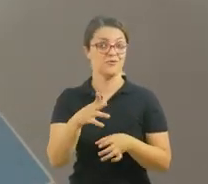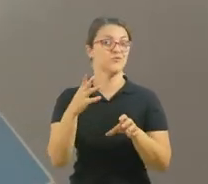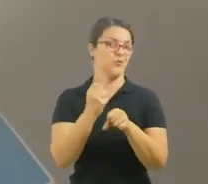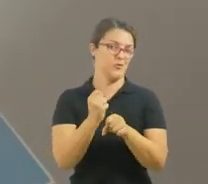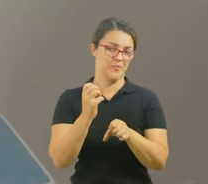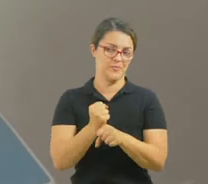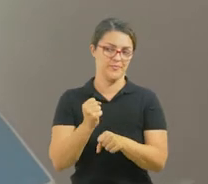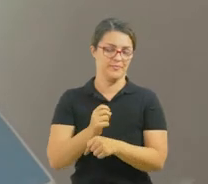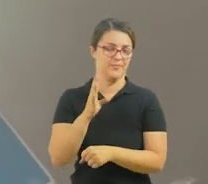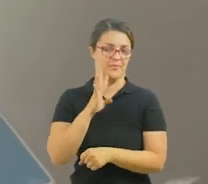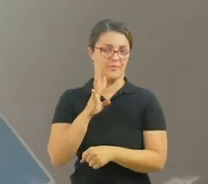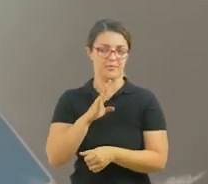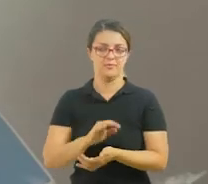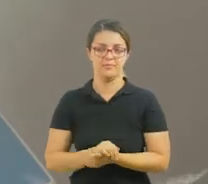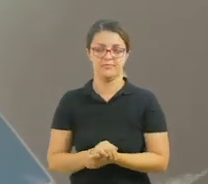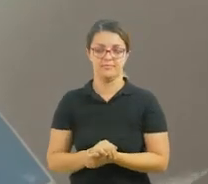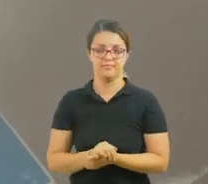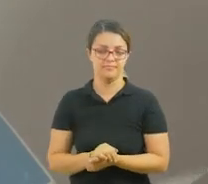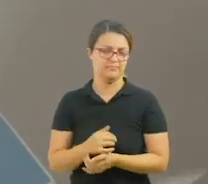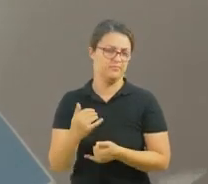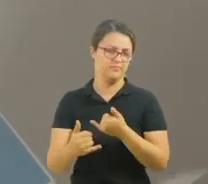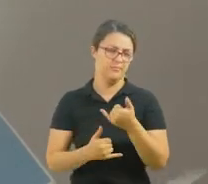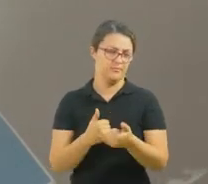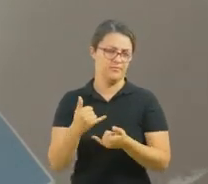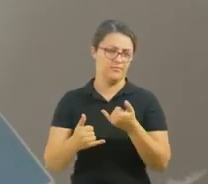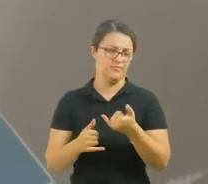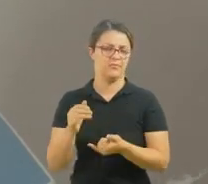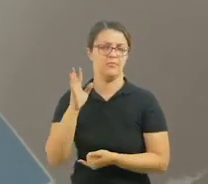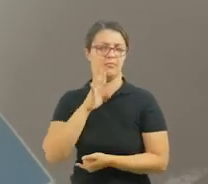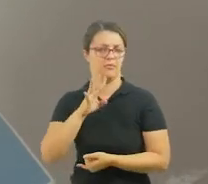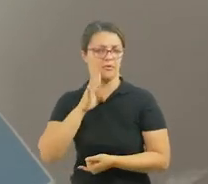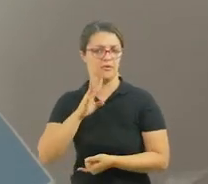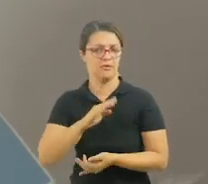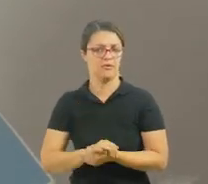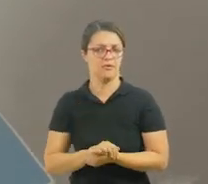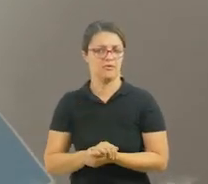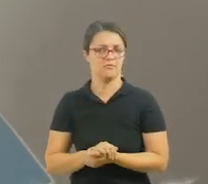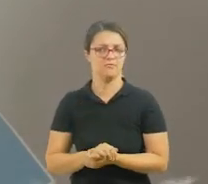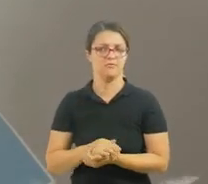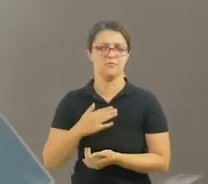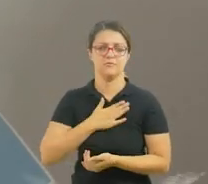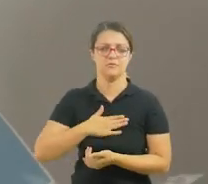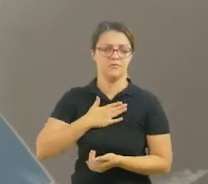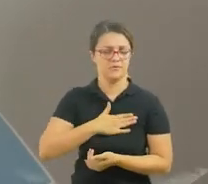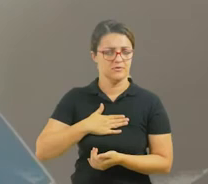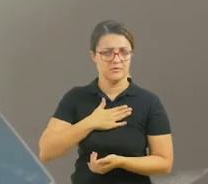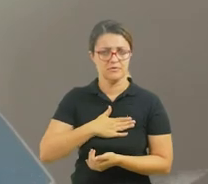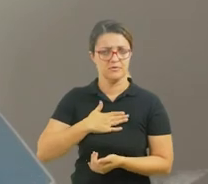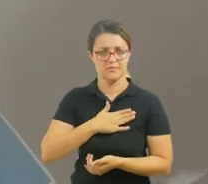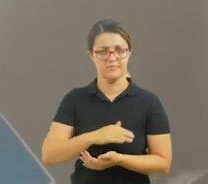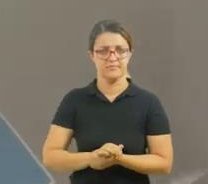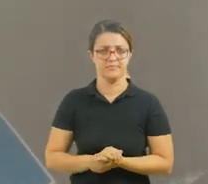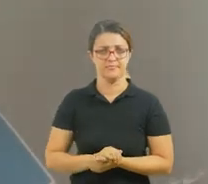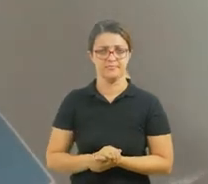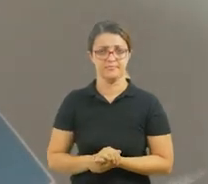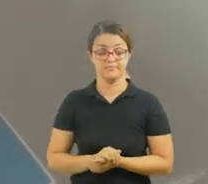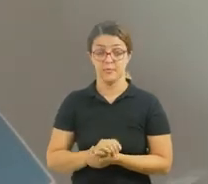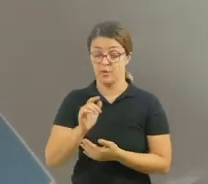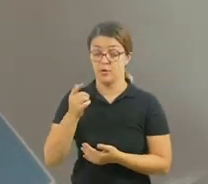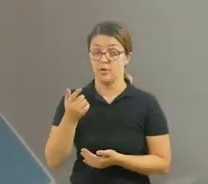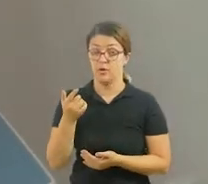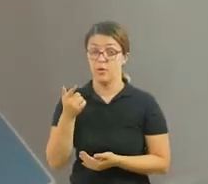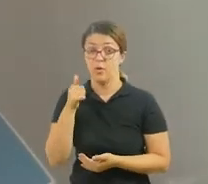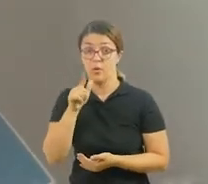ok? Isso daqui é uma brincadeira bem legal que vocês vão se divertir bastante. Nossa